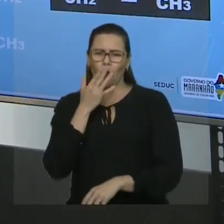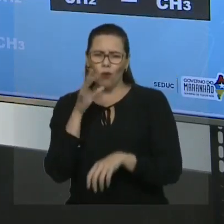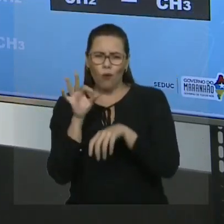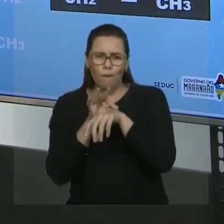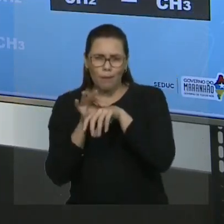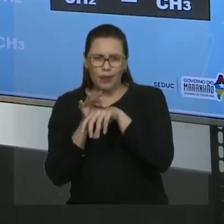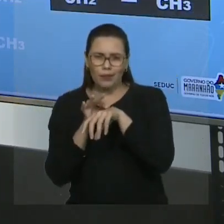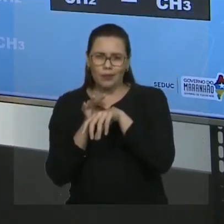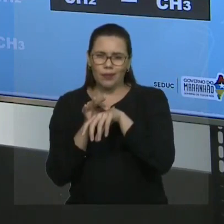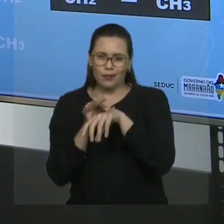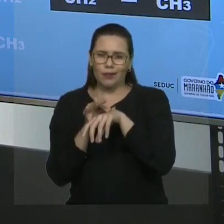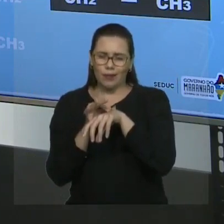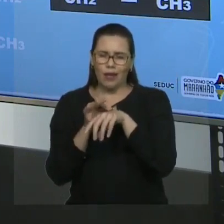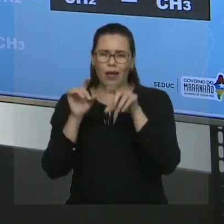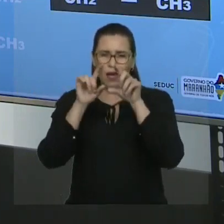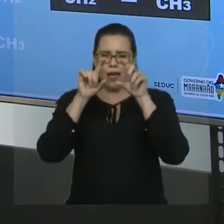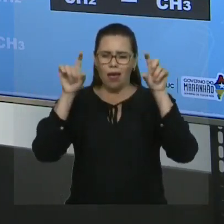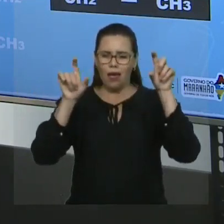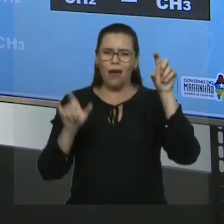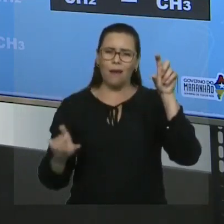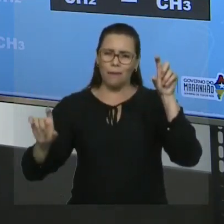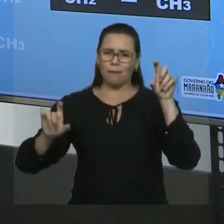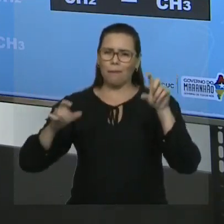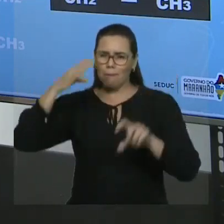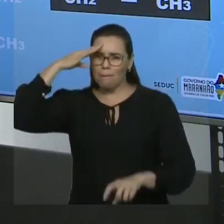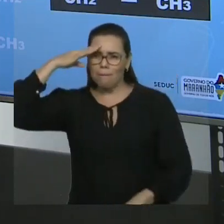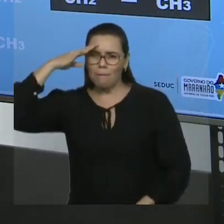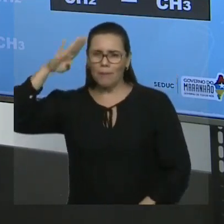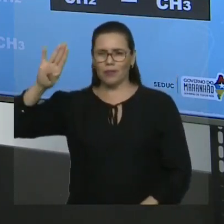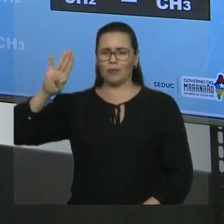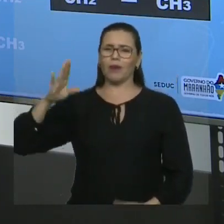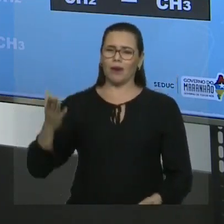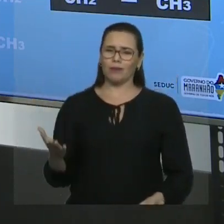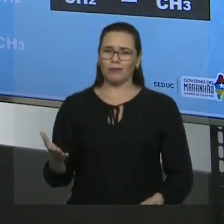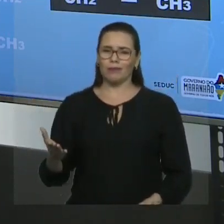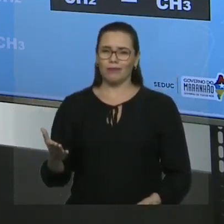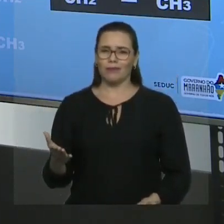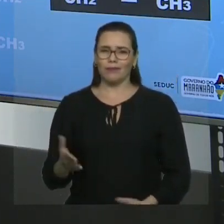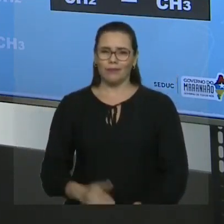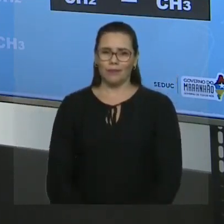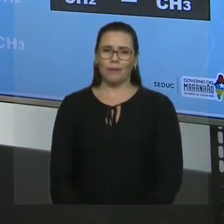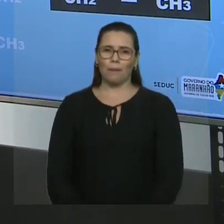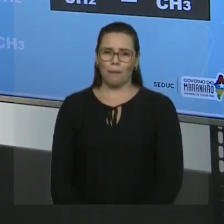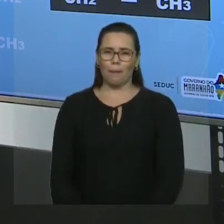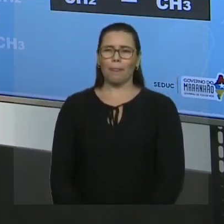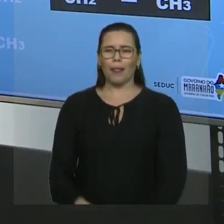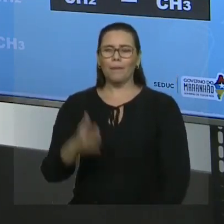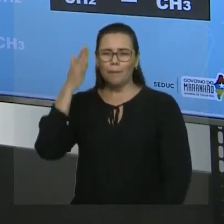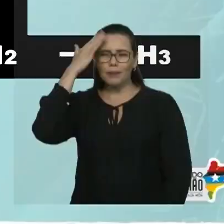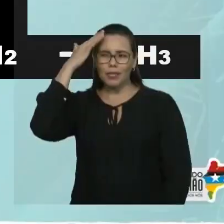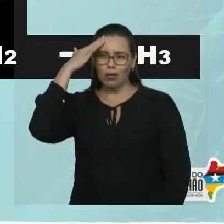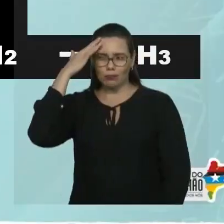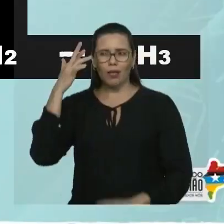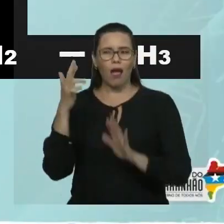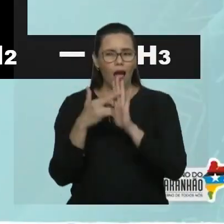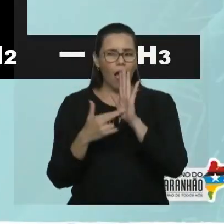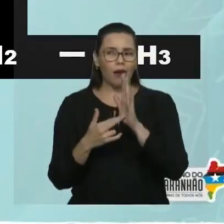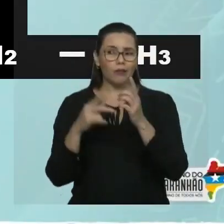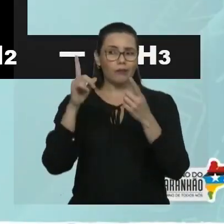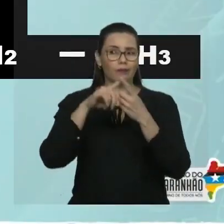principal. Tudo bem? Ficou claro como é que acha a cadeia principal? Essa a primeira regra para você trabalhar com nomenclatura de cadeias ramificadas. A